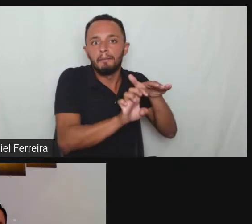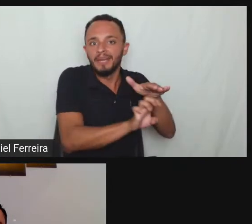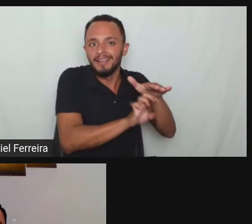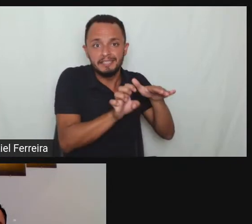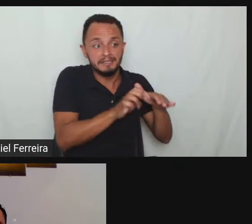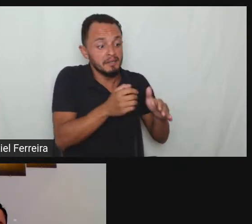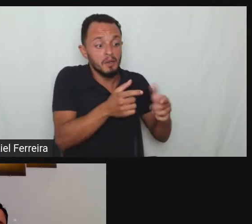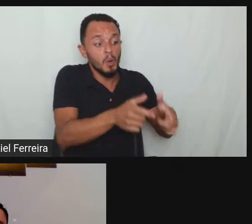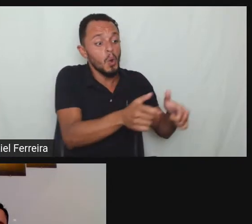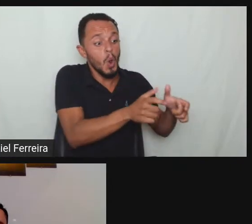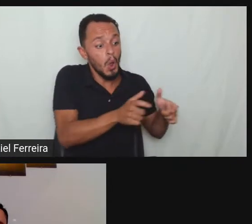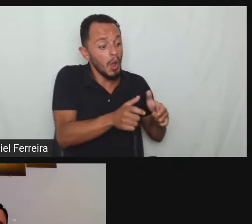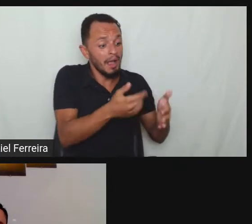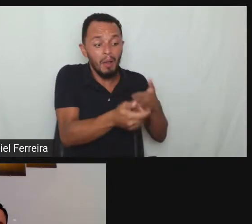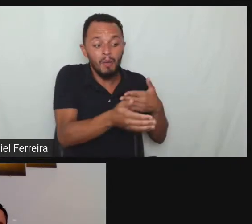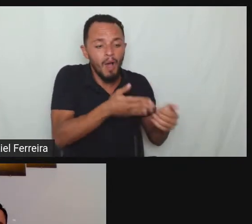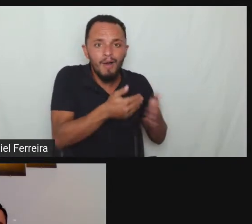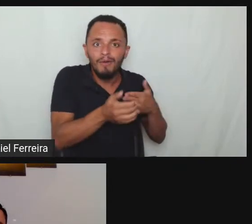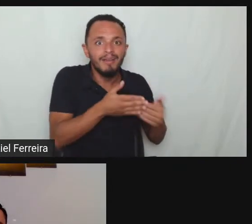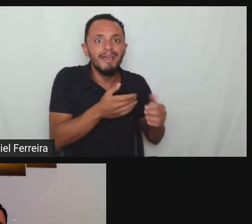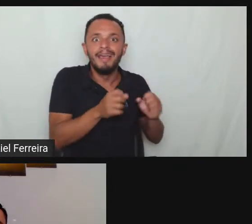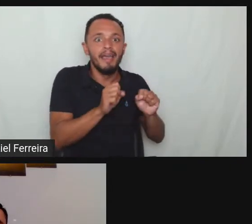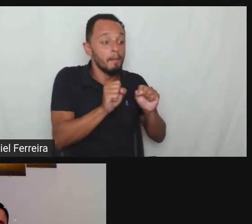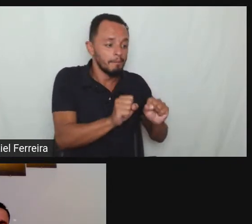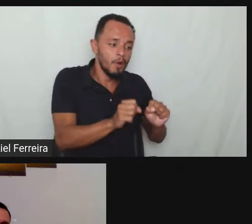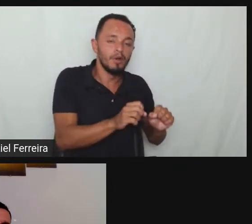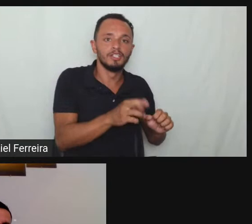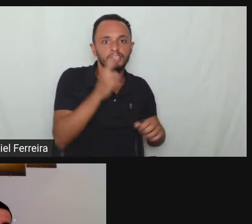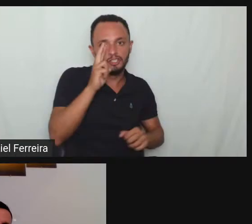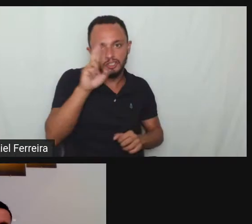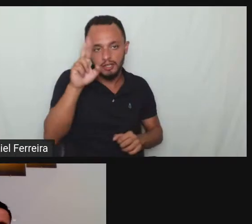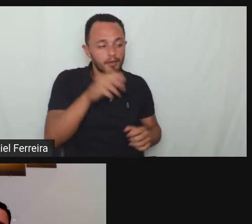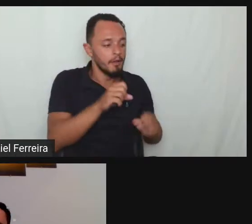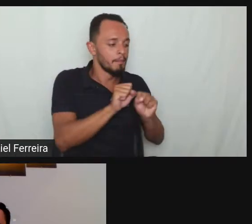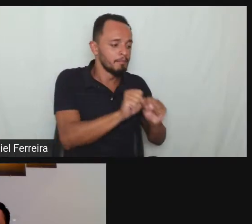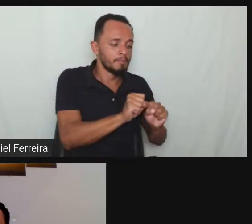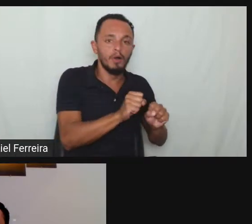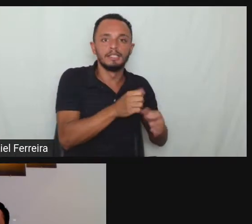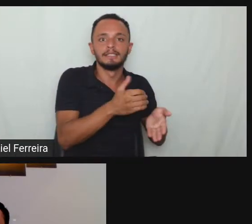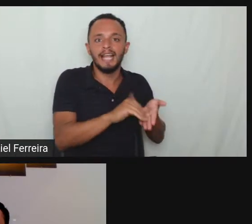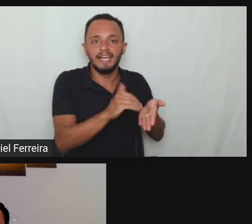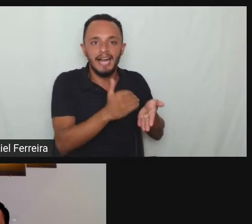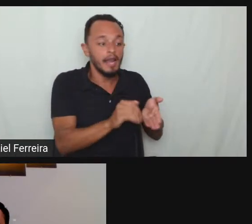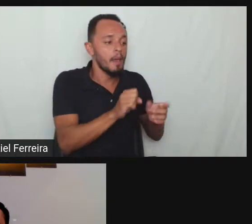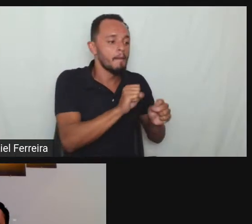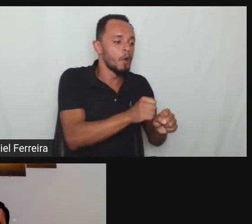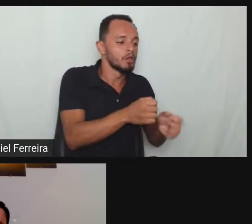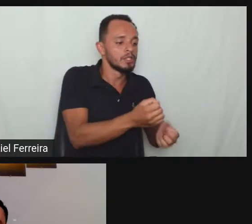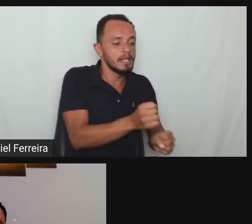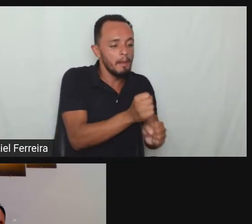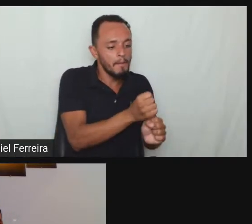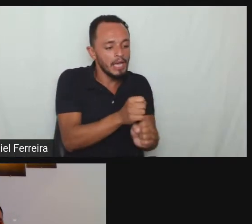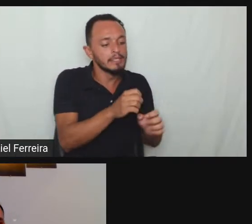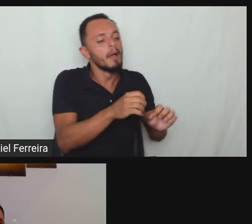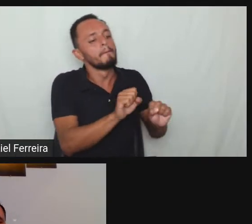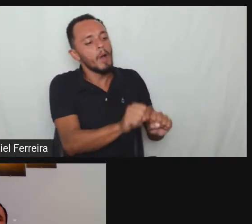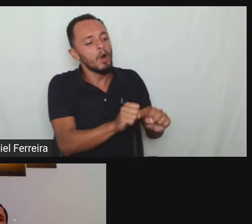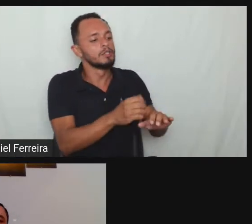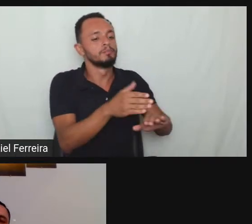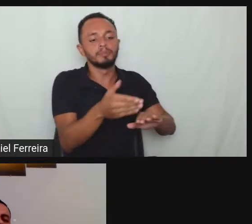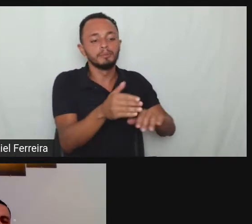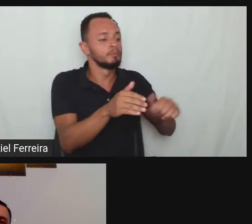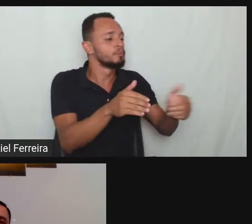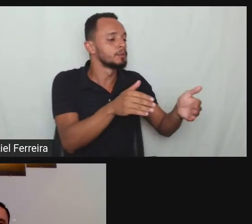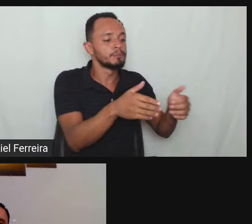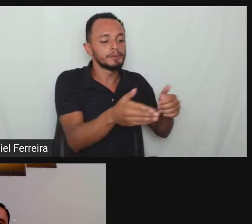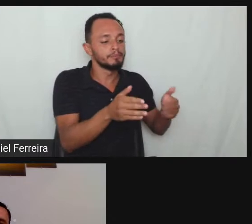né a pessoa com deficiência está aí para isso não não Marcelo não tinha caso contrário você estaria tendo uma exclusão dentro